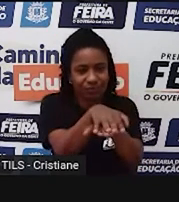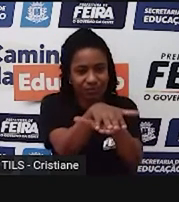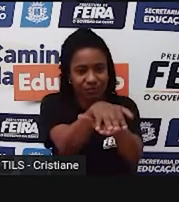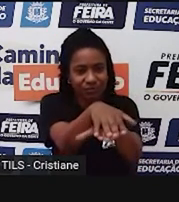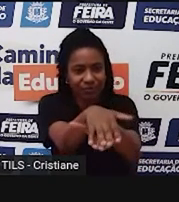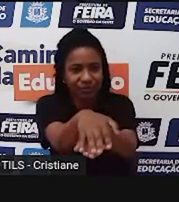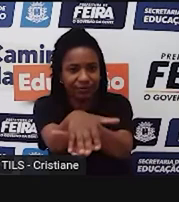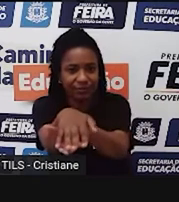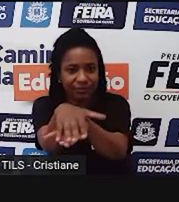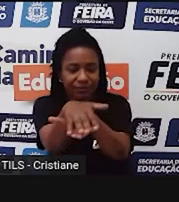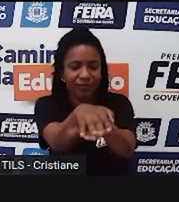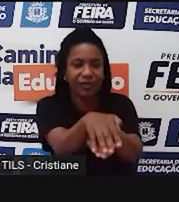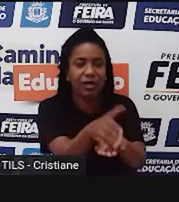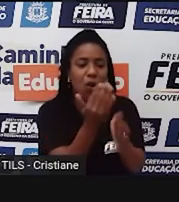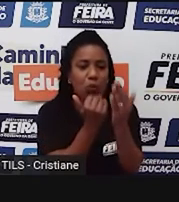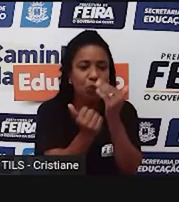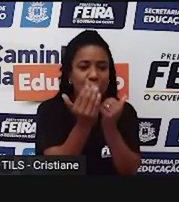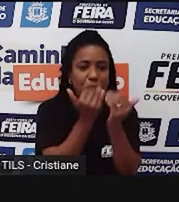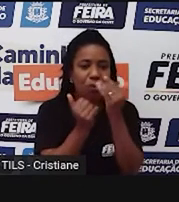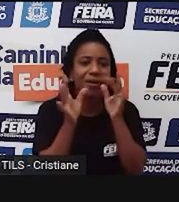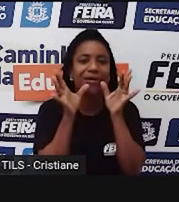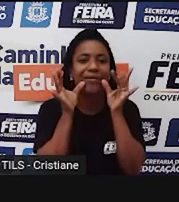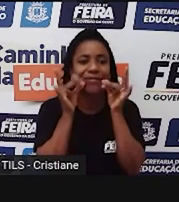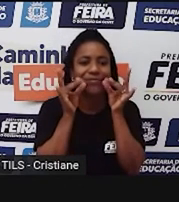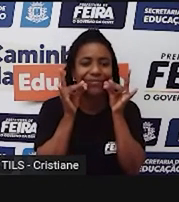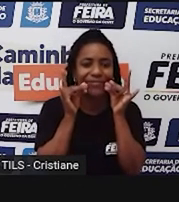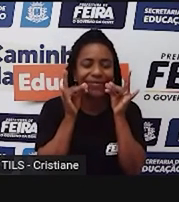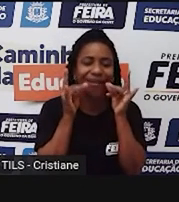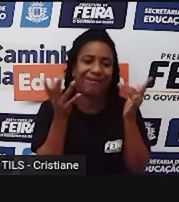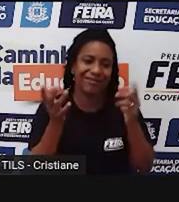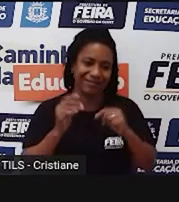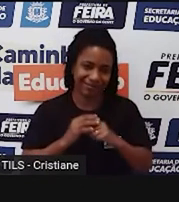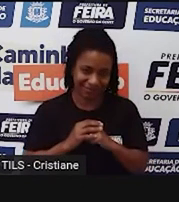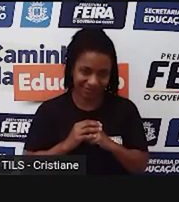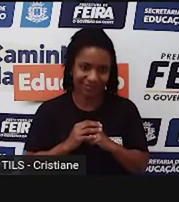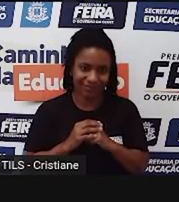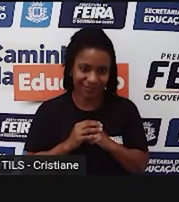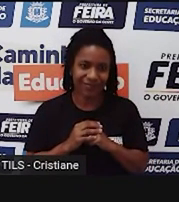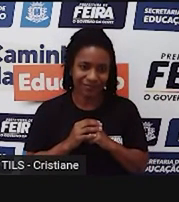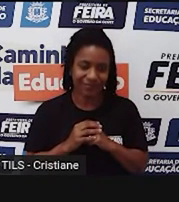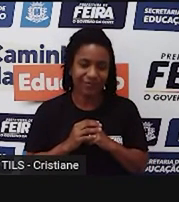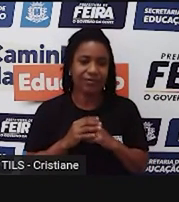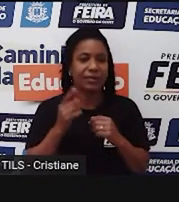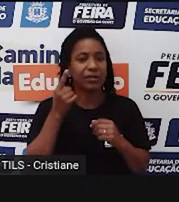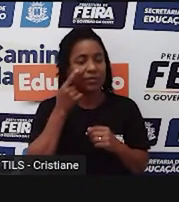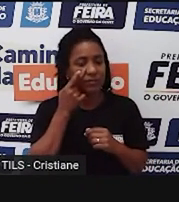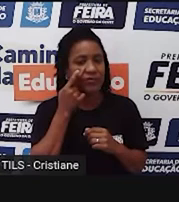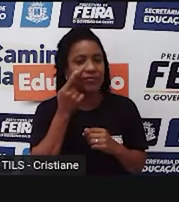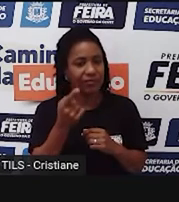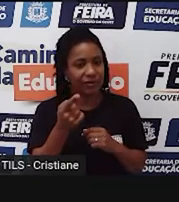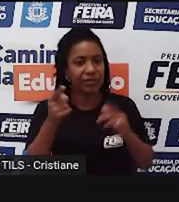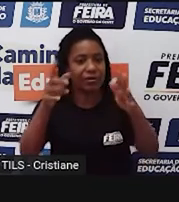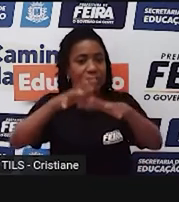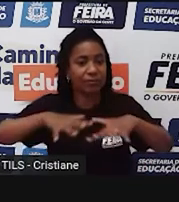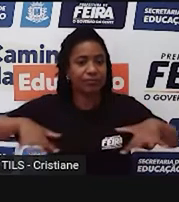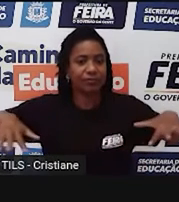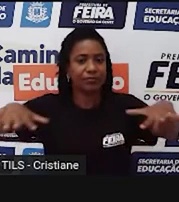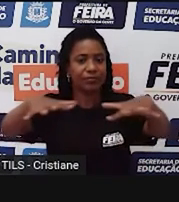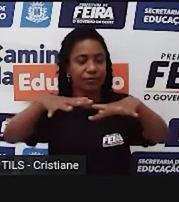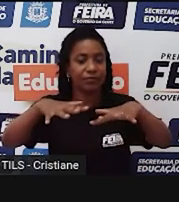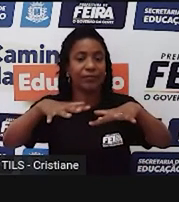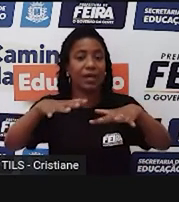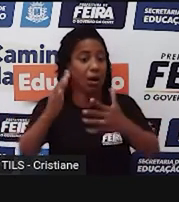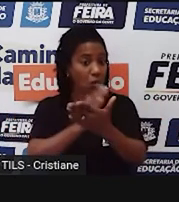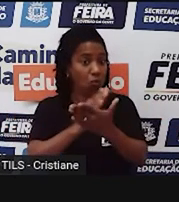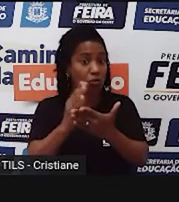está passando uma série de reportagens nos canais que trabalham, voltados para essa parte do meio ambiente, de animais que estão ficando